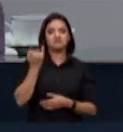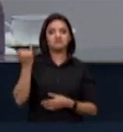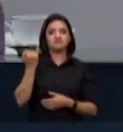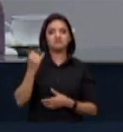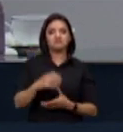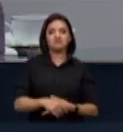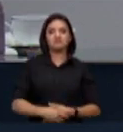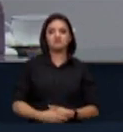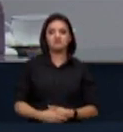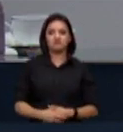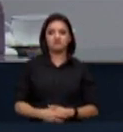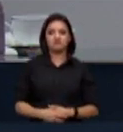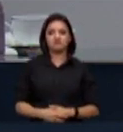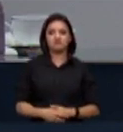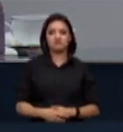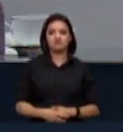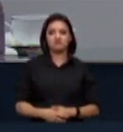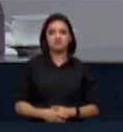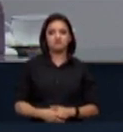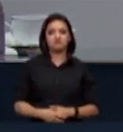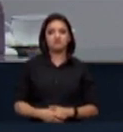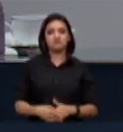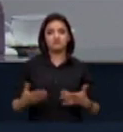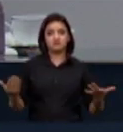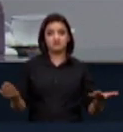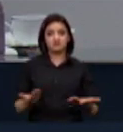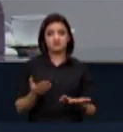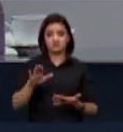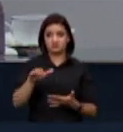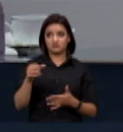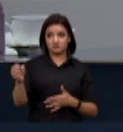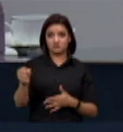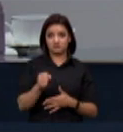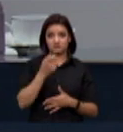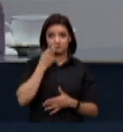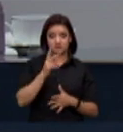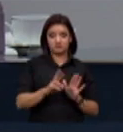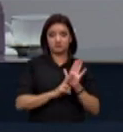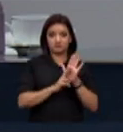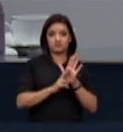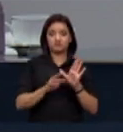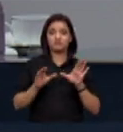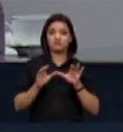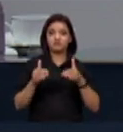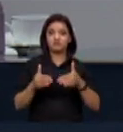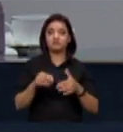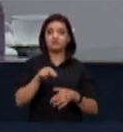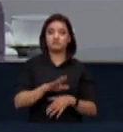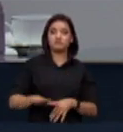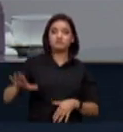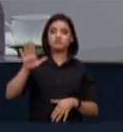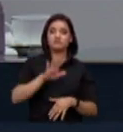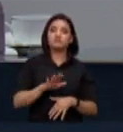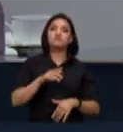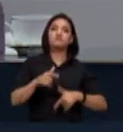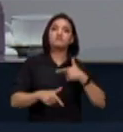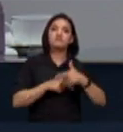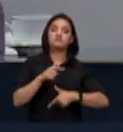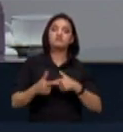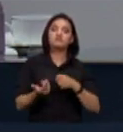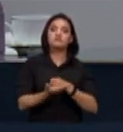em conta. Eu gostaria de chamar agora para falar em nome do Fórum Nacional das Atividades de Base